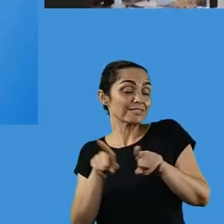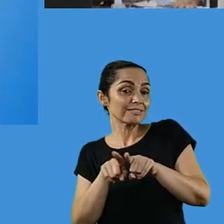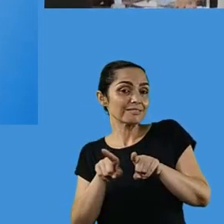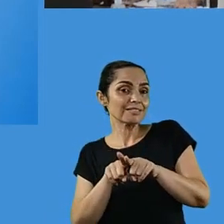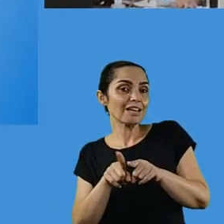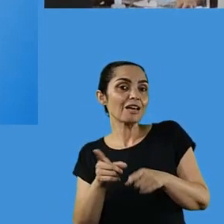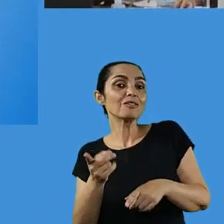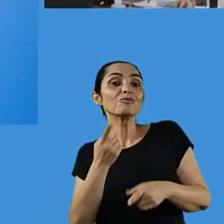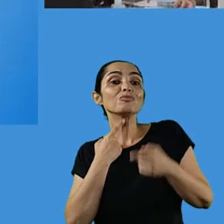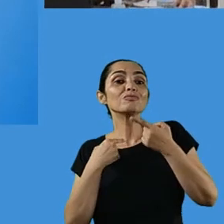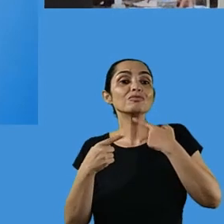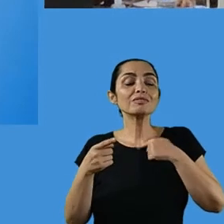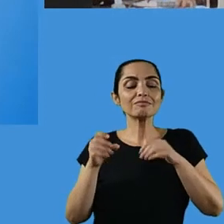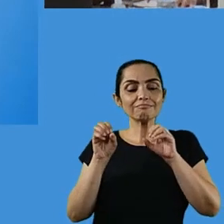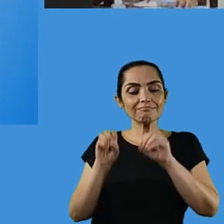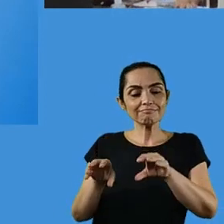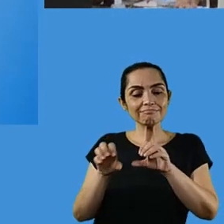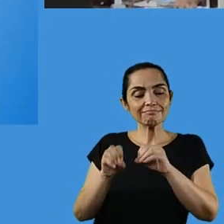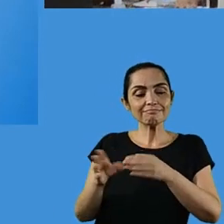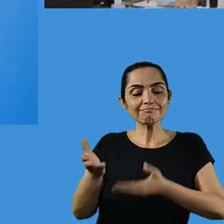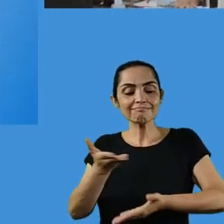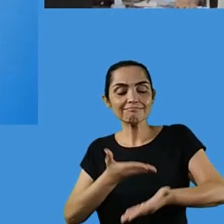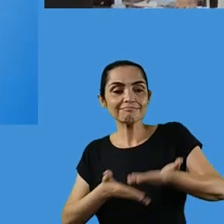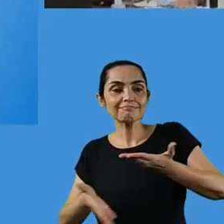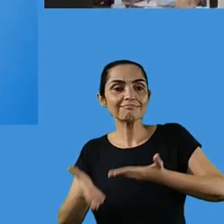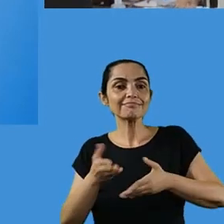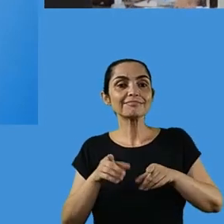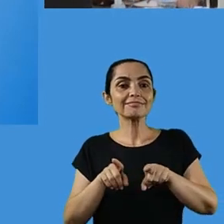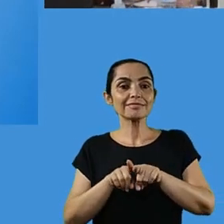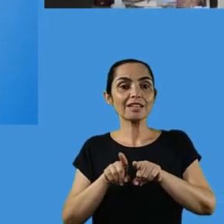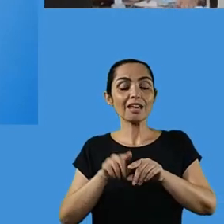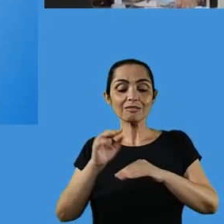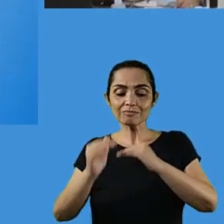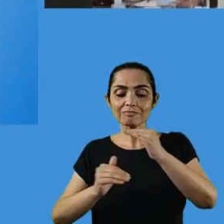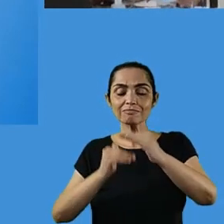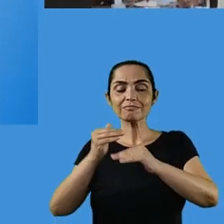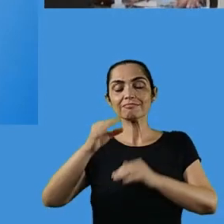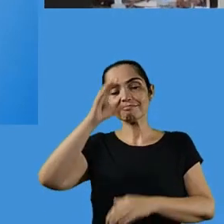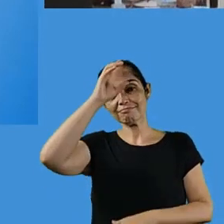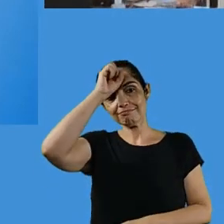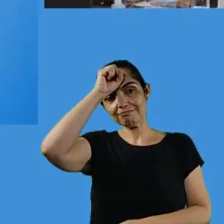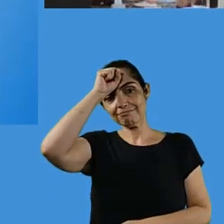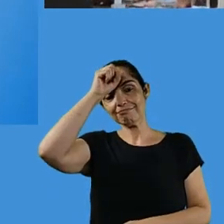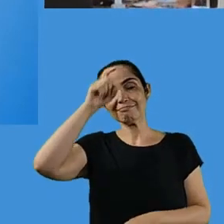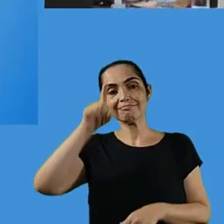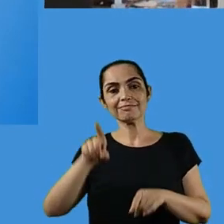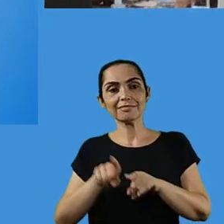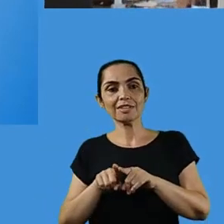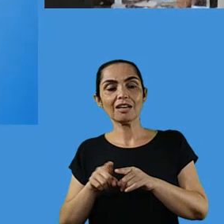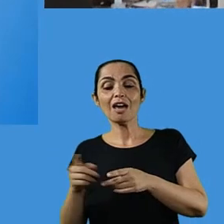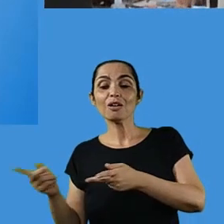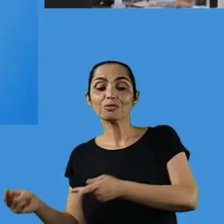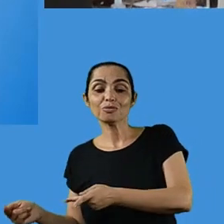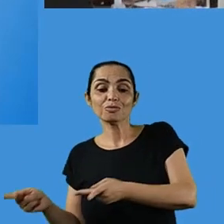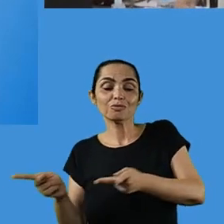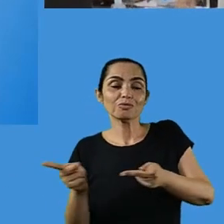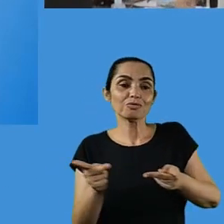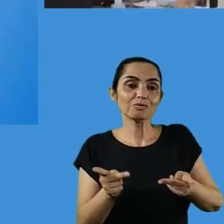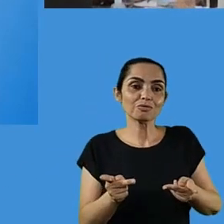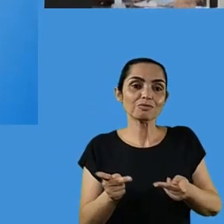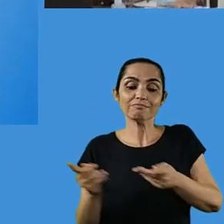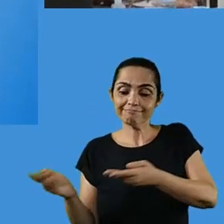de oportunizar que esse aluno avance nessa aprendizagem. Quando a gente fala de acolhimento, quando a gente fala de escuta,